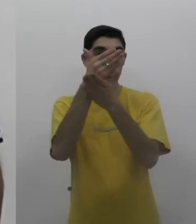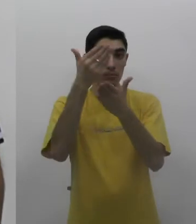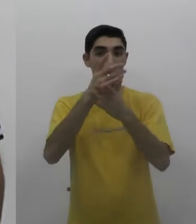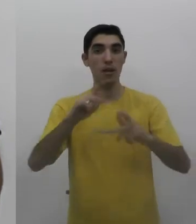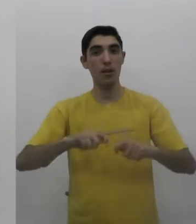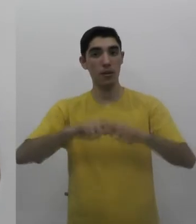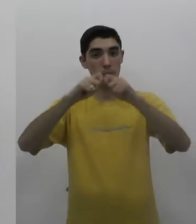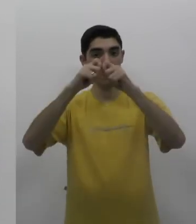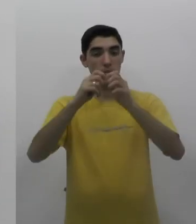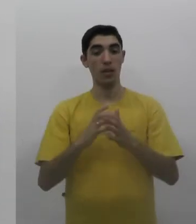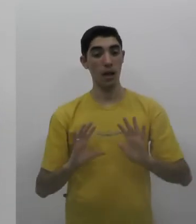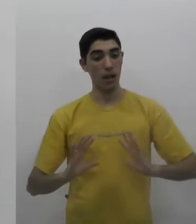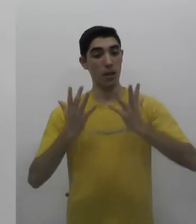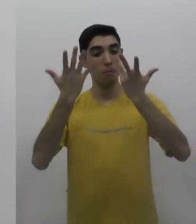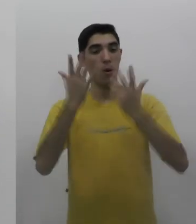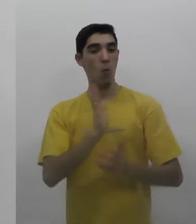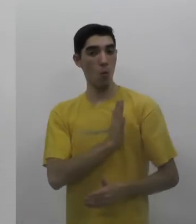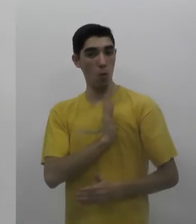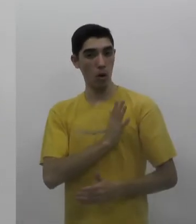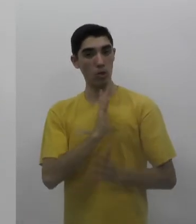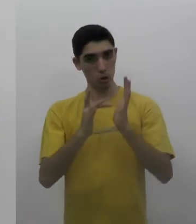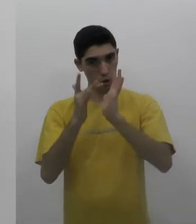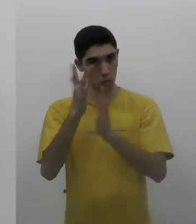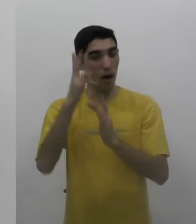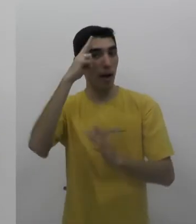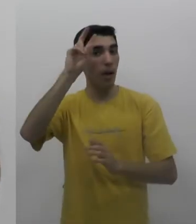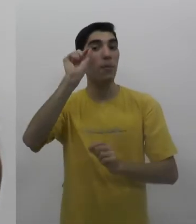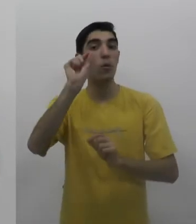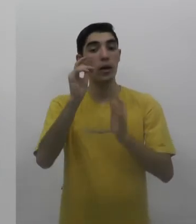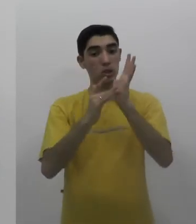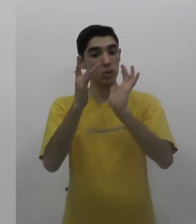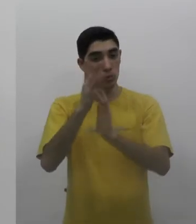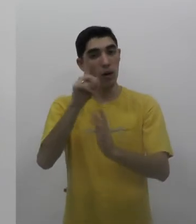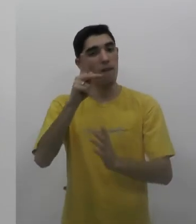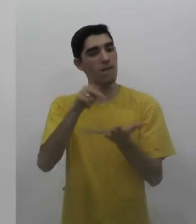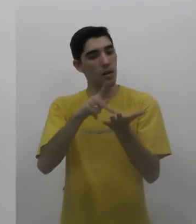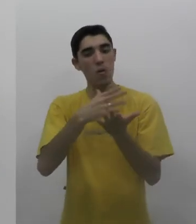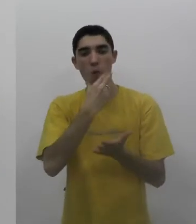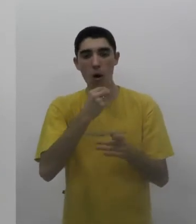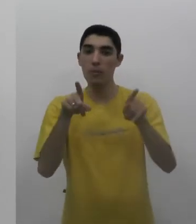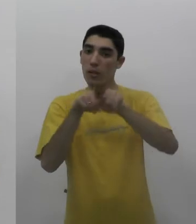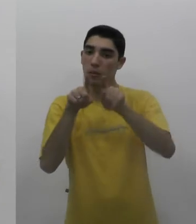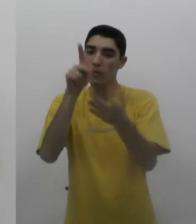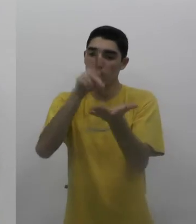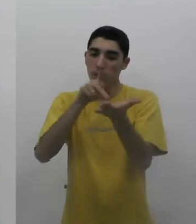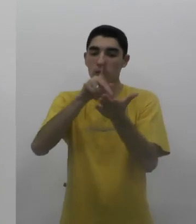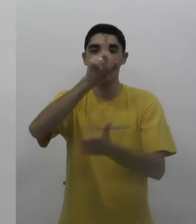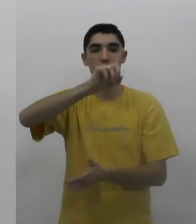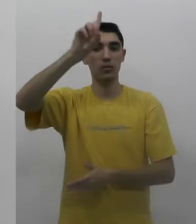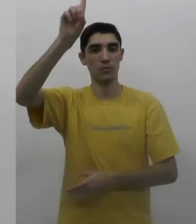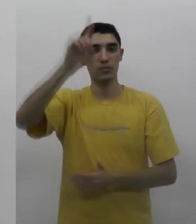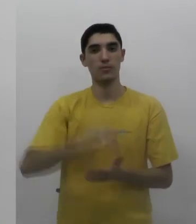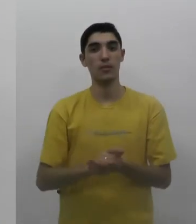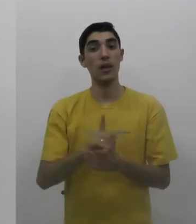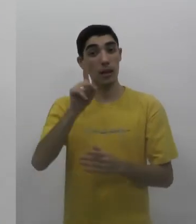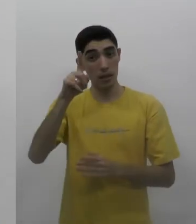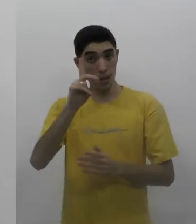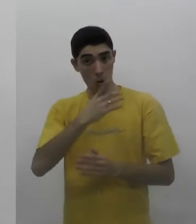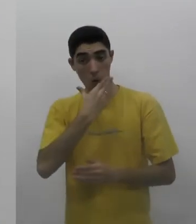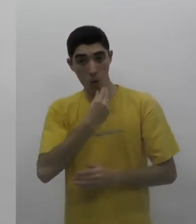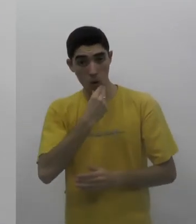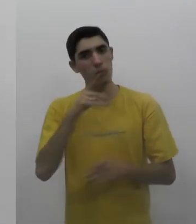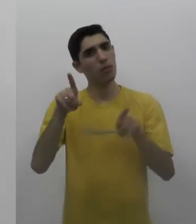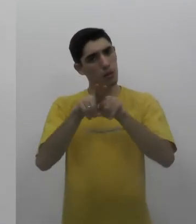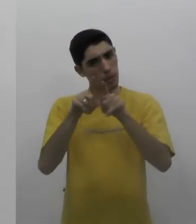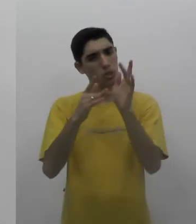Missa. Celebrar o Sagrado Coração é lembrar que Cristo foi verdadeiramente homem e verdadeiramente Deus. E sendo homem,